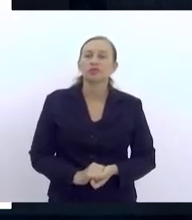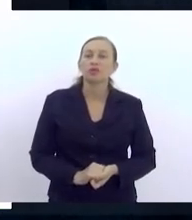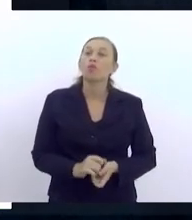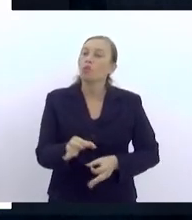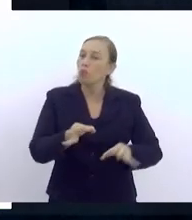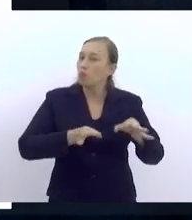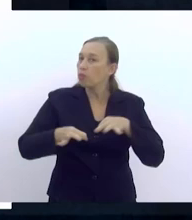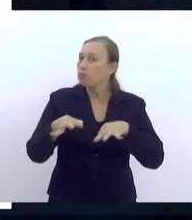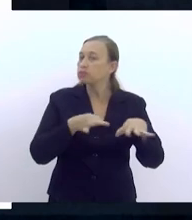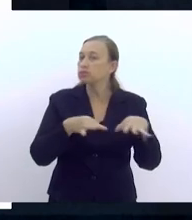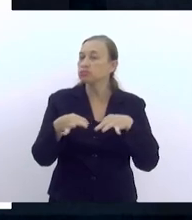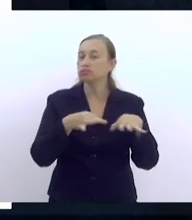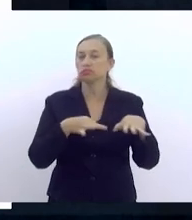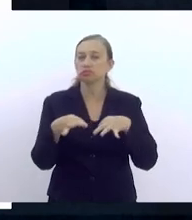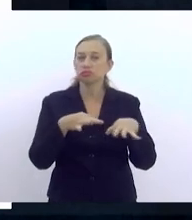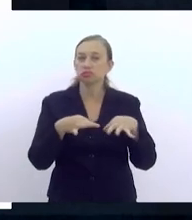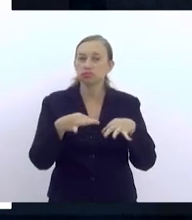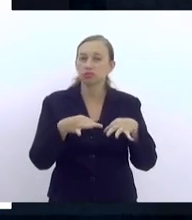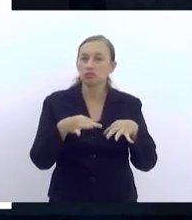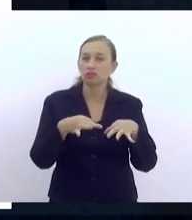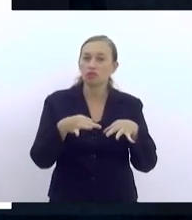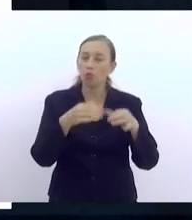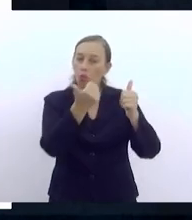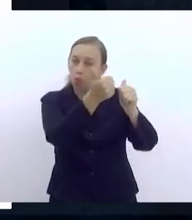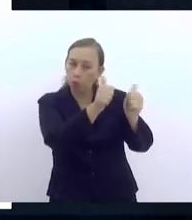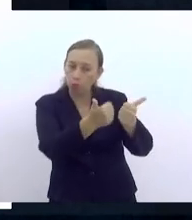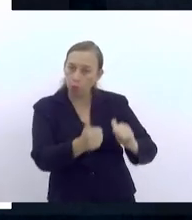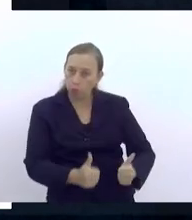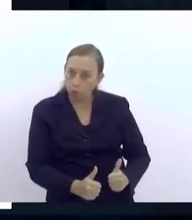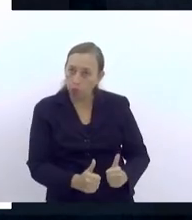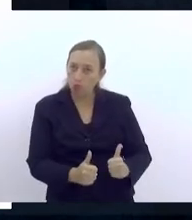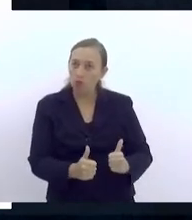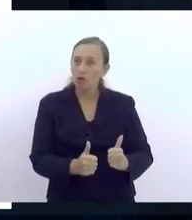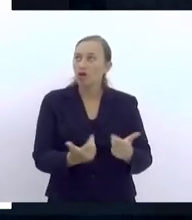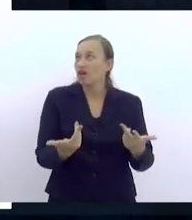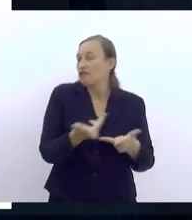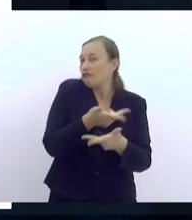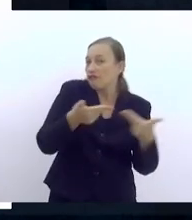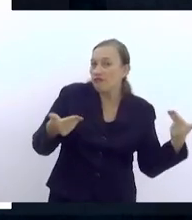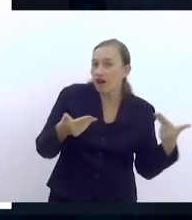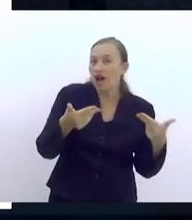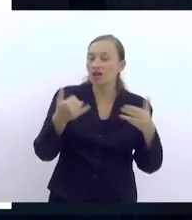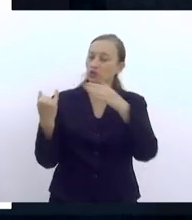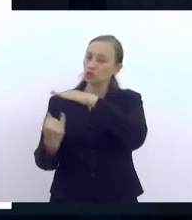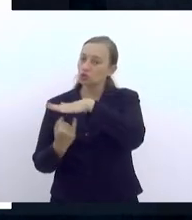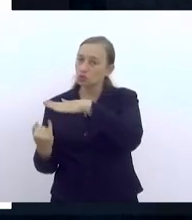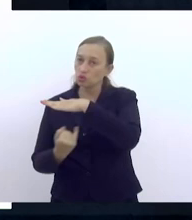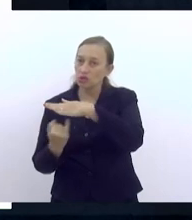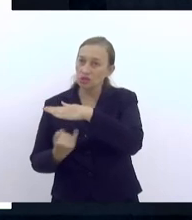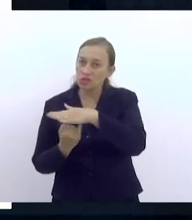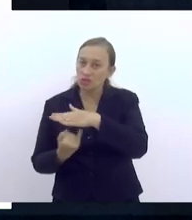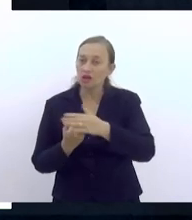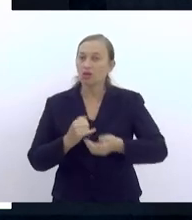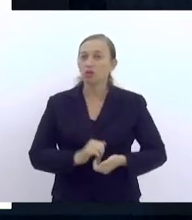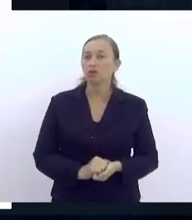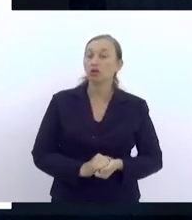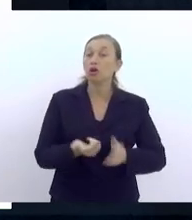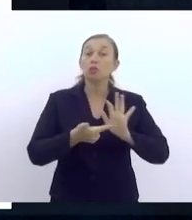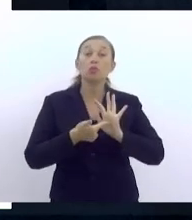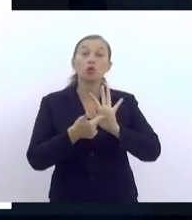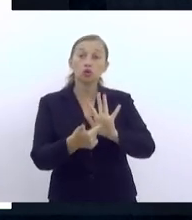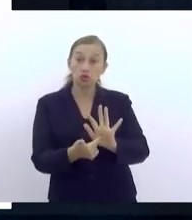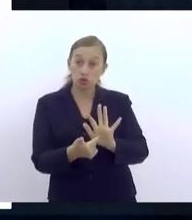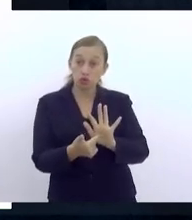programa que foi avaliado, inclusive, por várias instituições, e que se mostrou